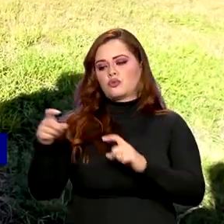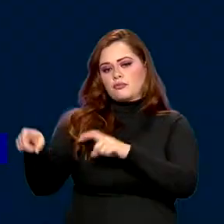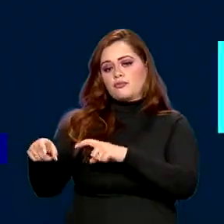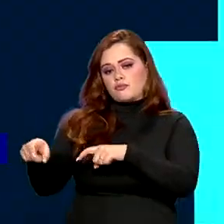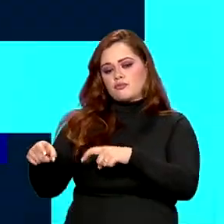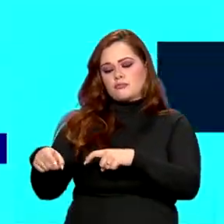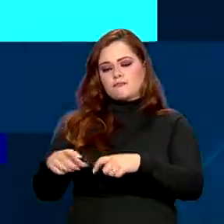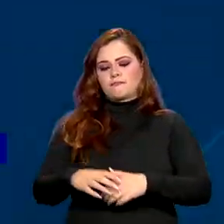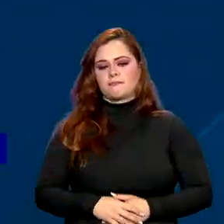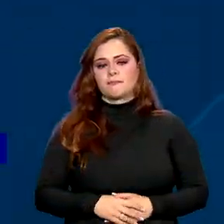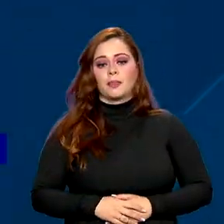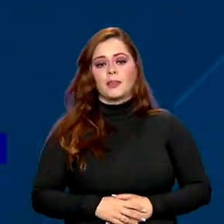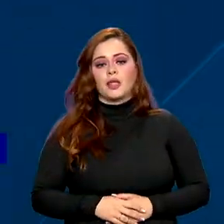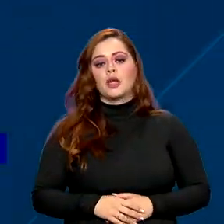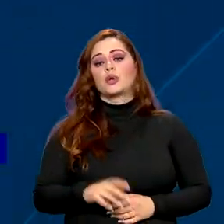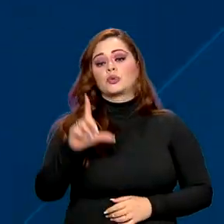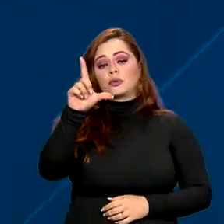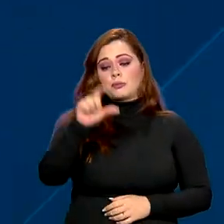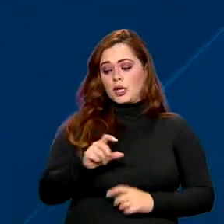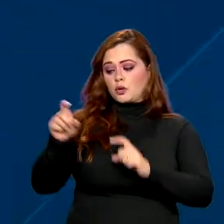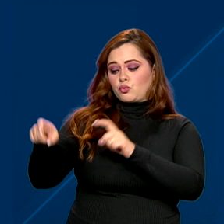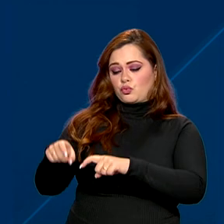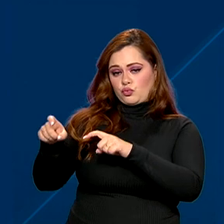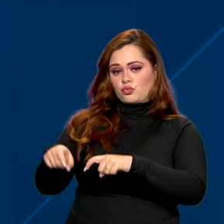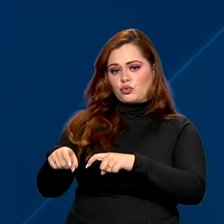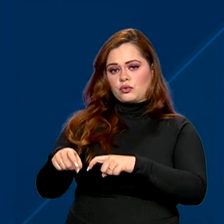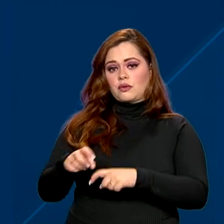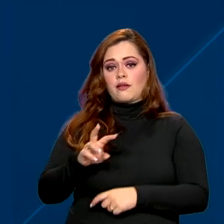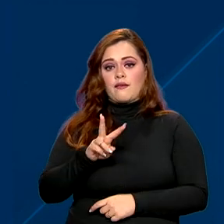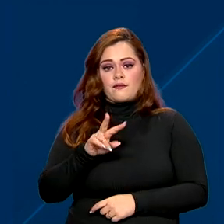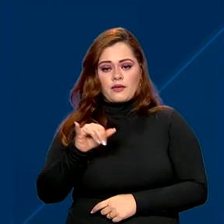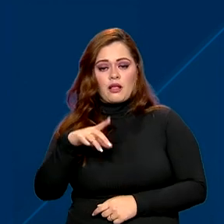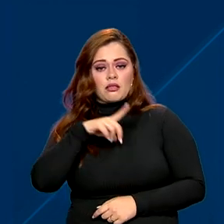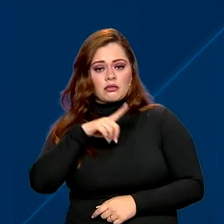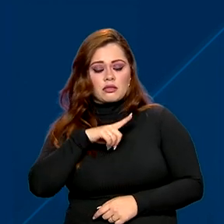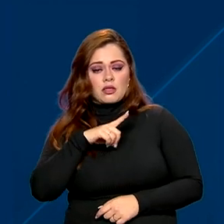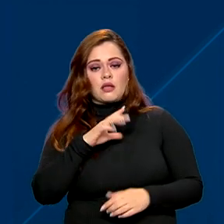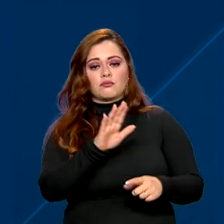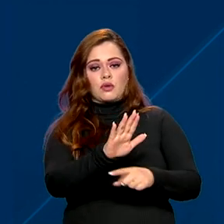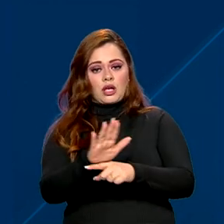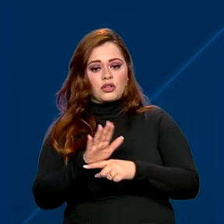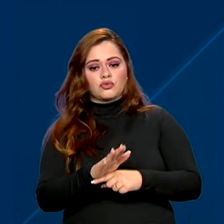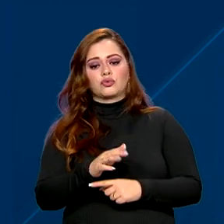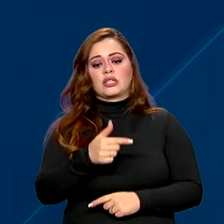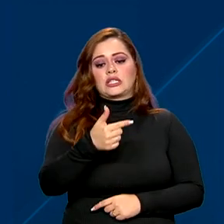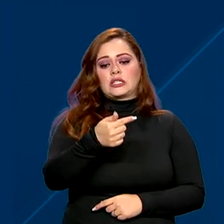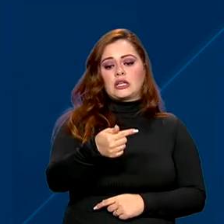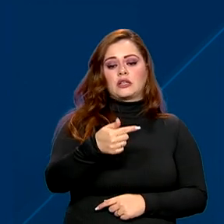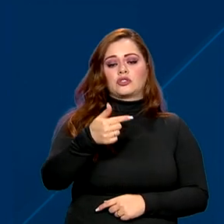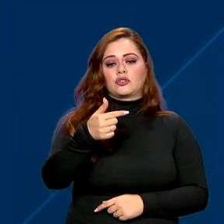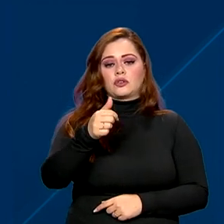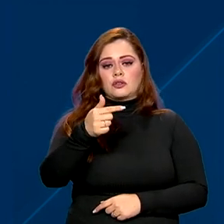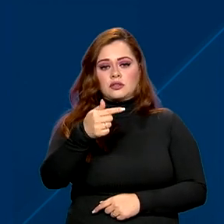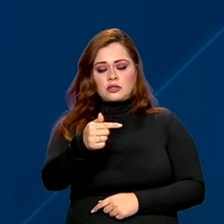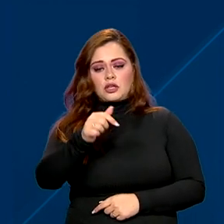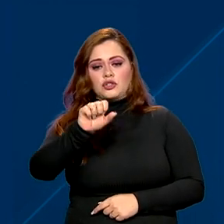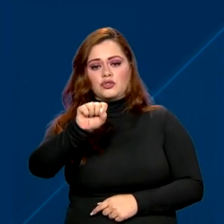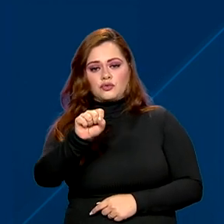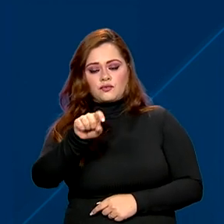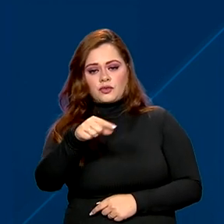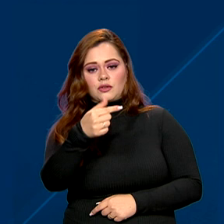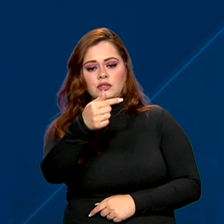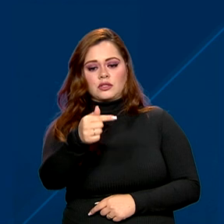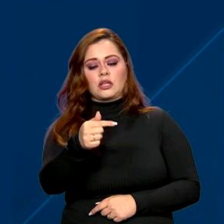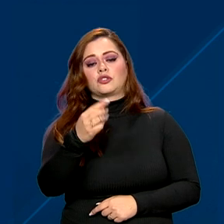brasileiro. Os pequenos produtores rurais vão contar com quase R 78 bilhões para a safra 2023